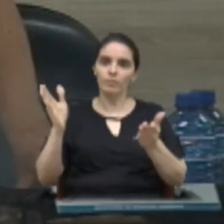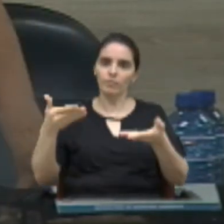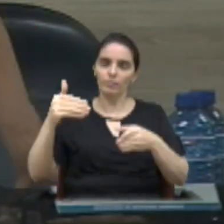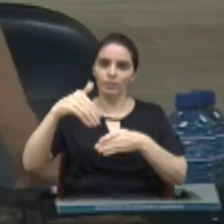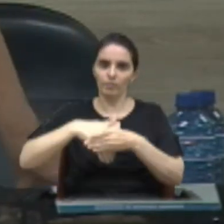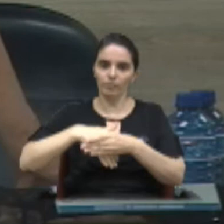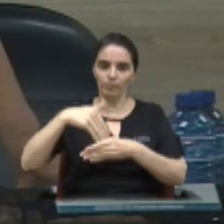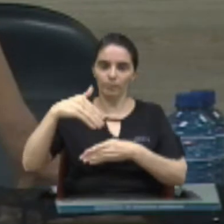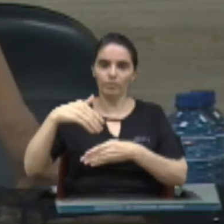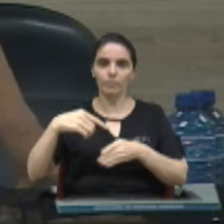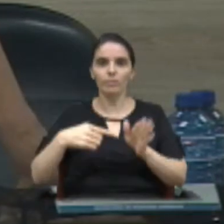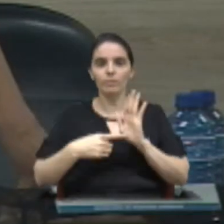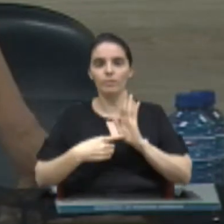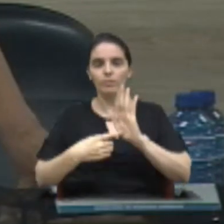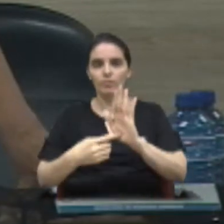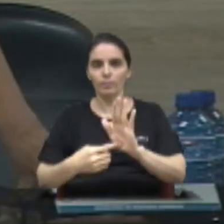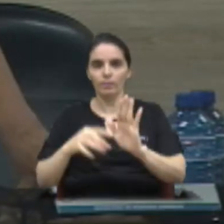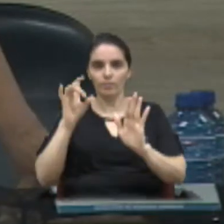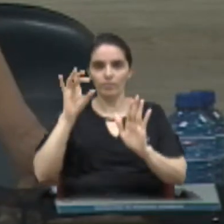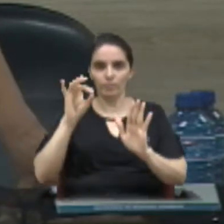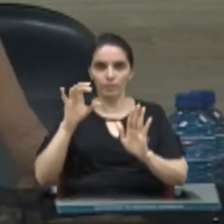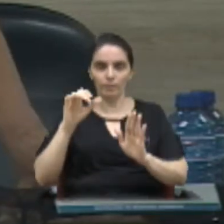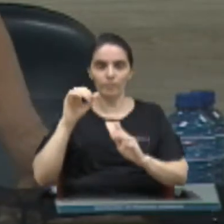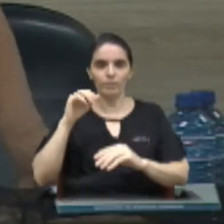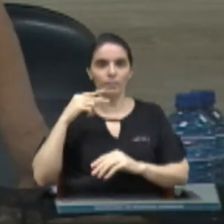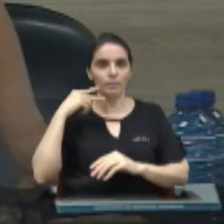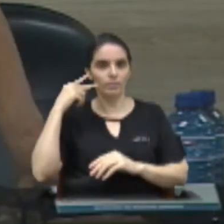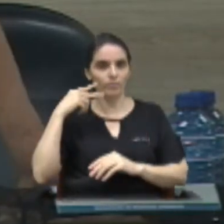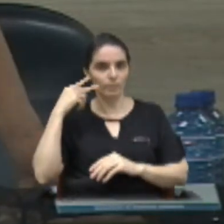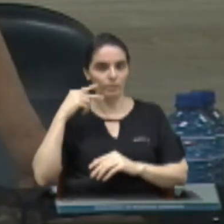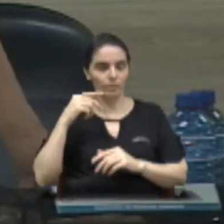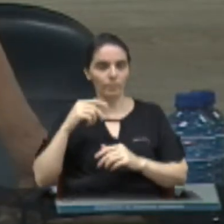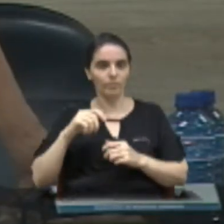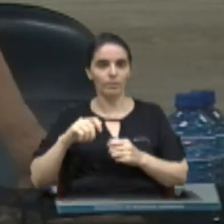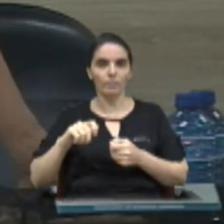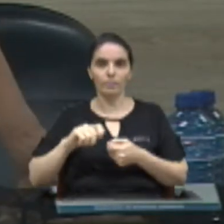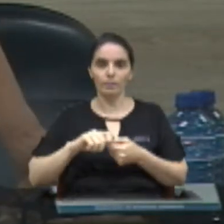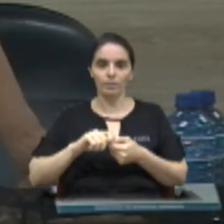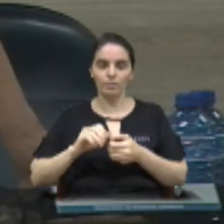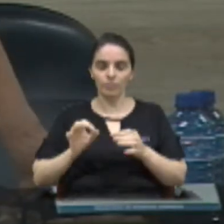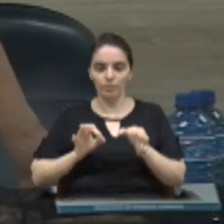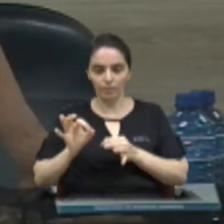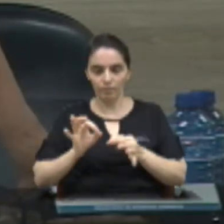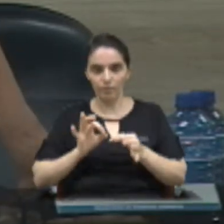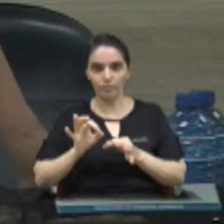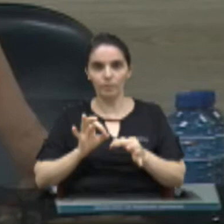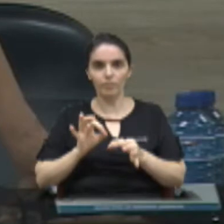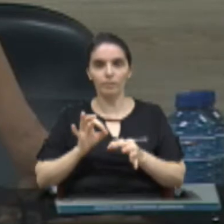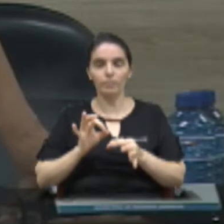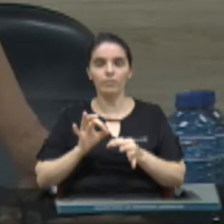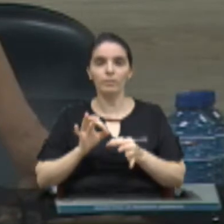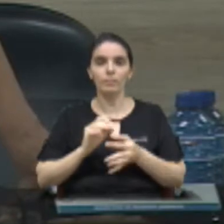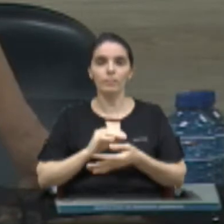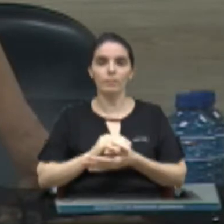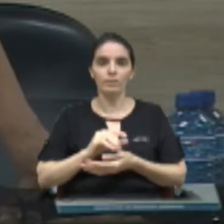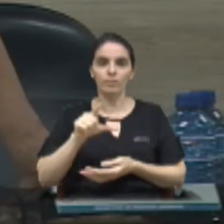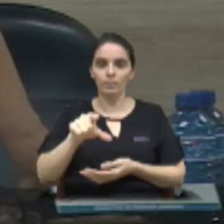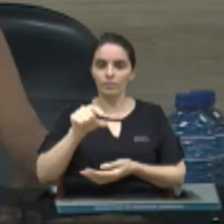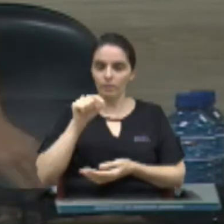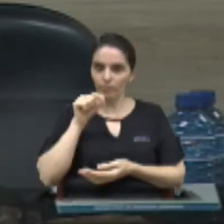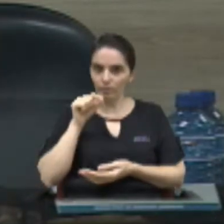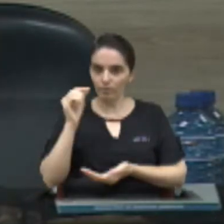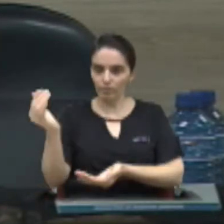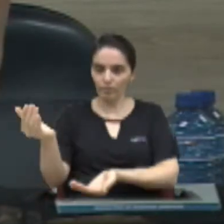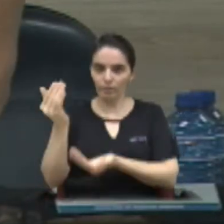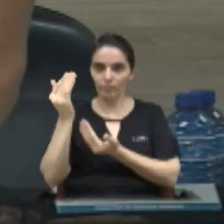é a indicação que cada vereador faz e essa comissão elabora para que sejam homenageadas